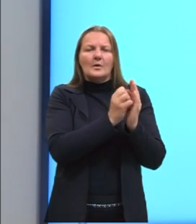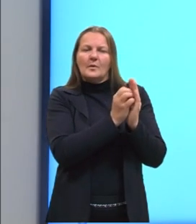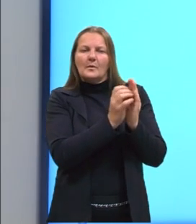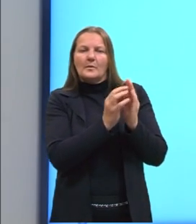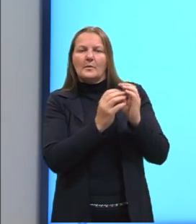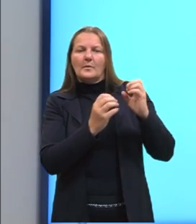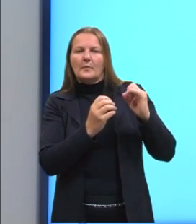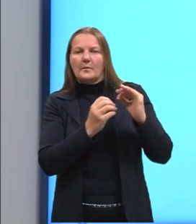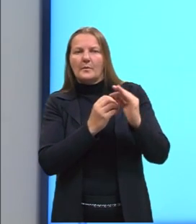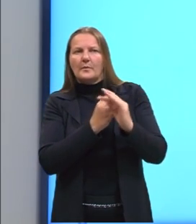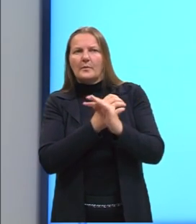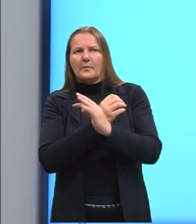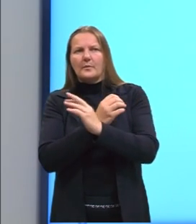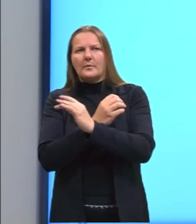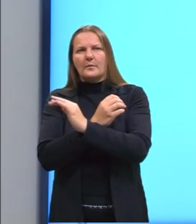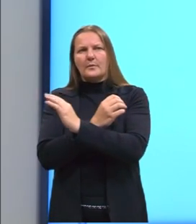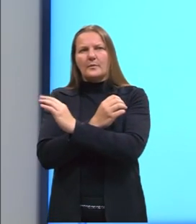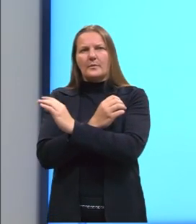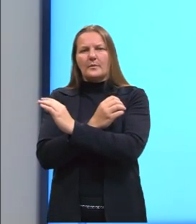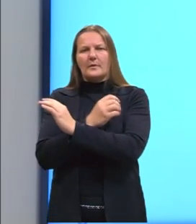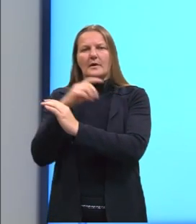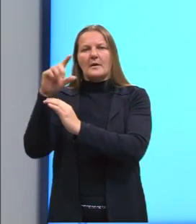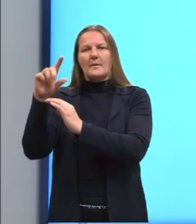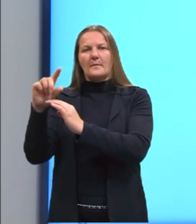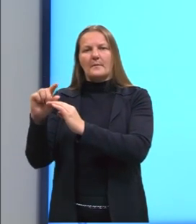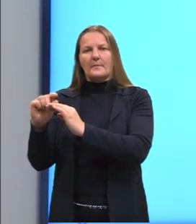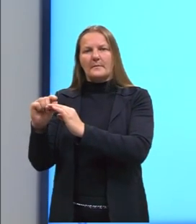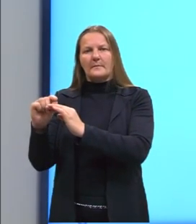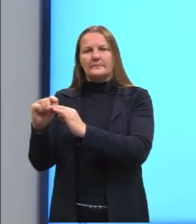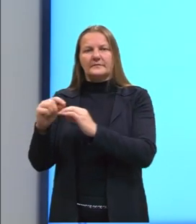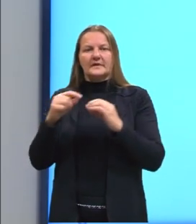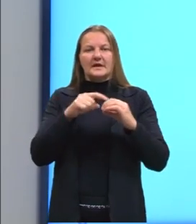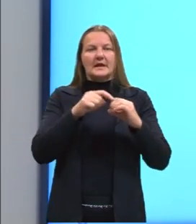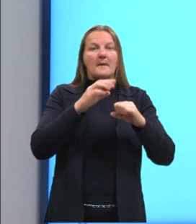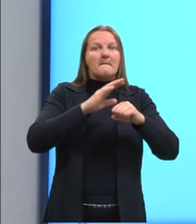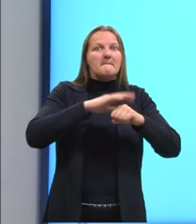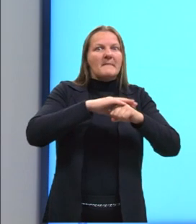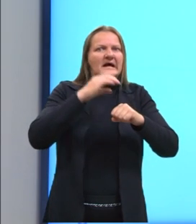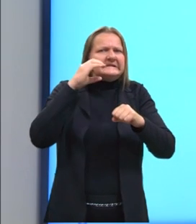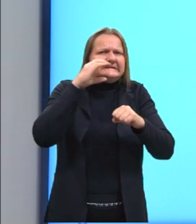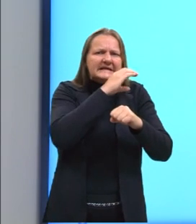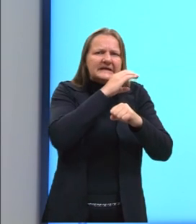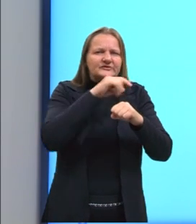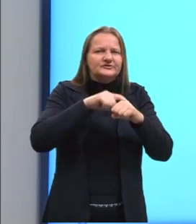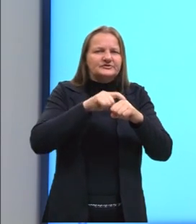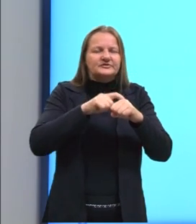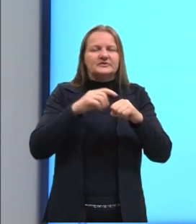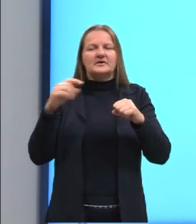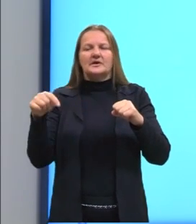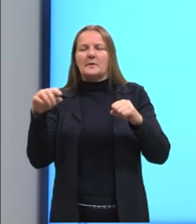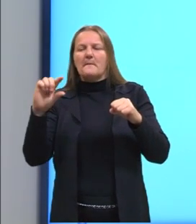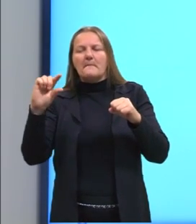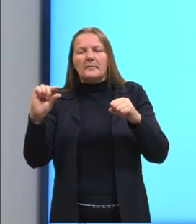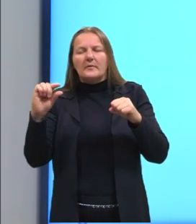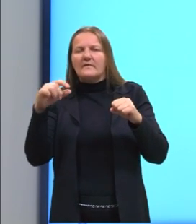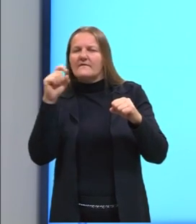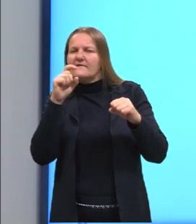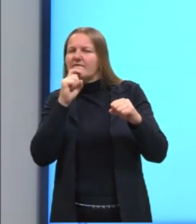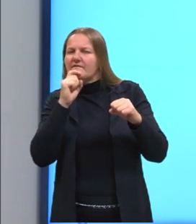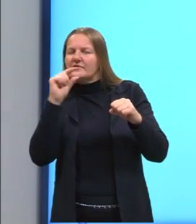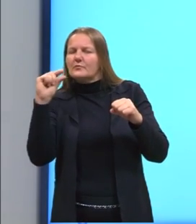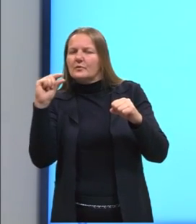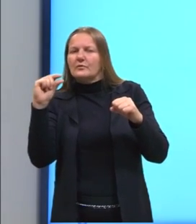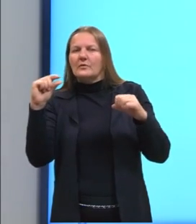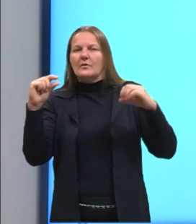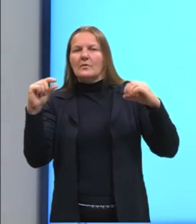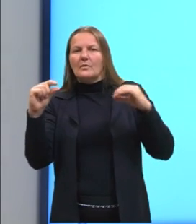nesse sentido. da temperatura mais alta para a temperatura mais baixa. Certo? Mas, ela está falando que não